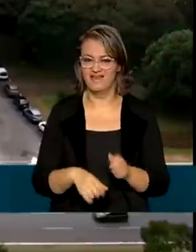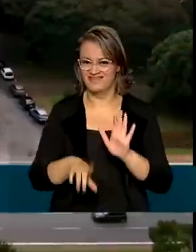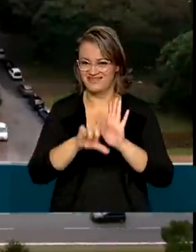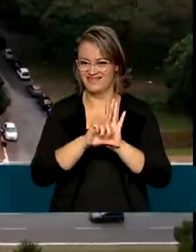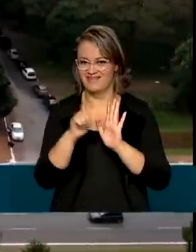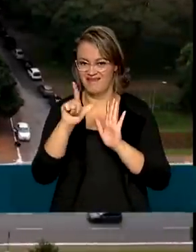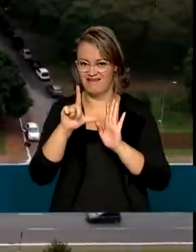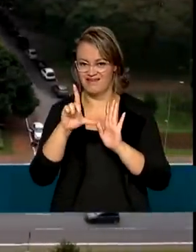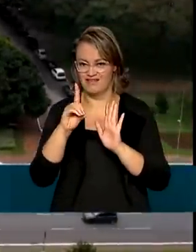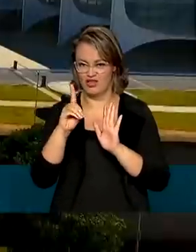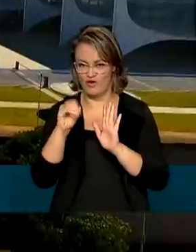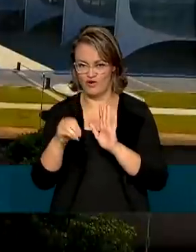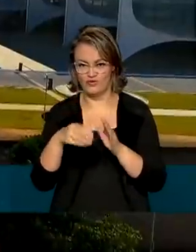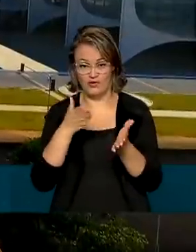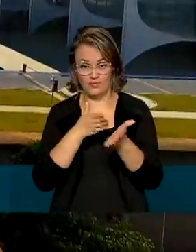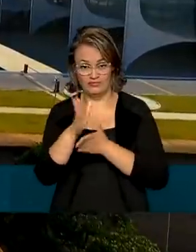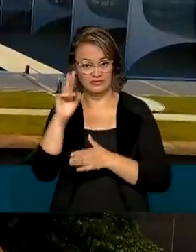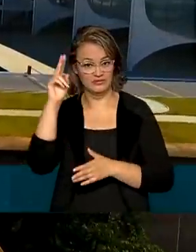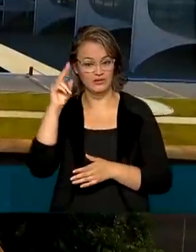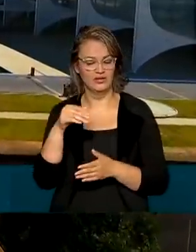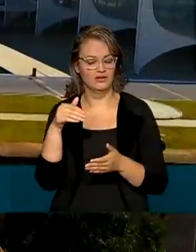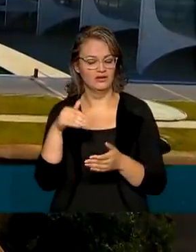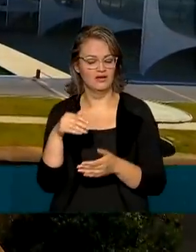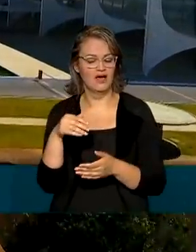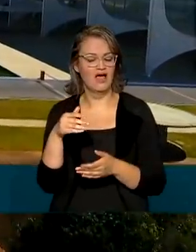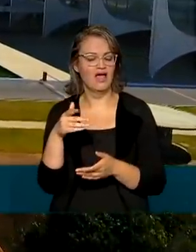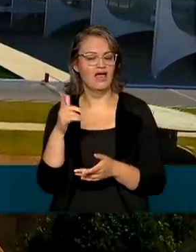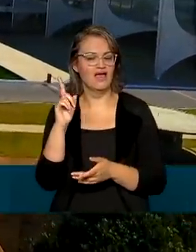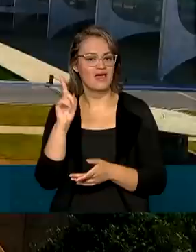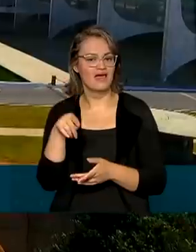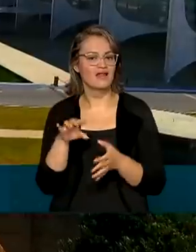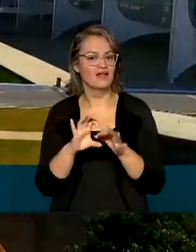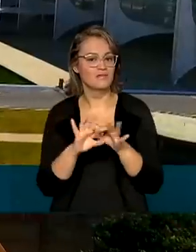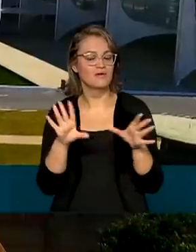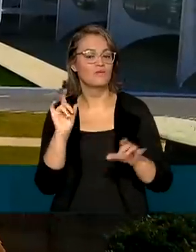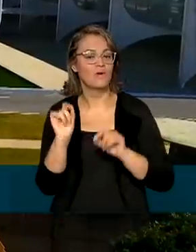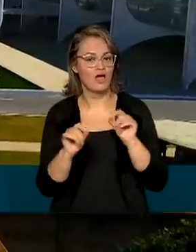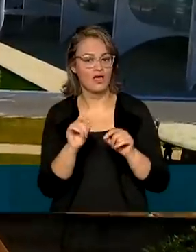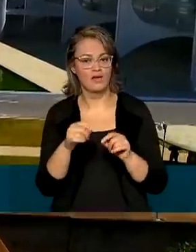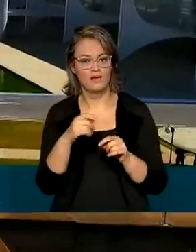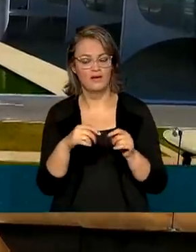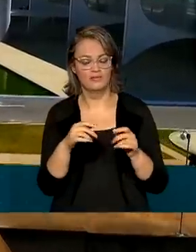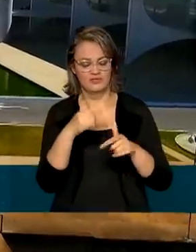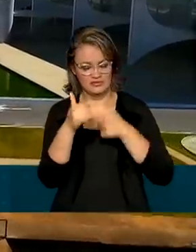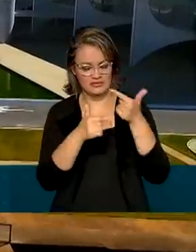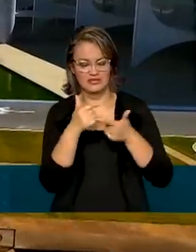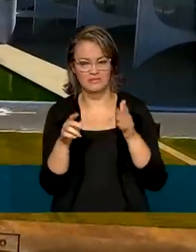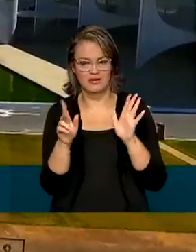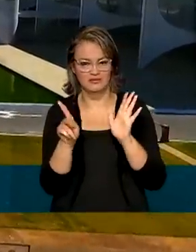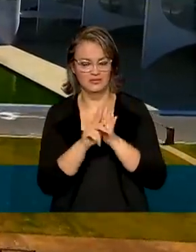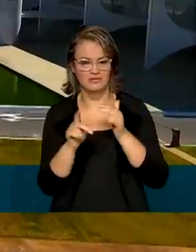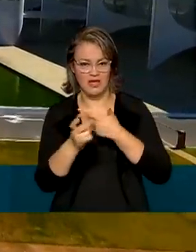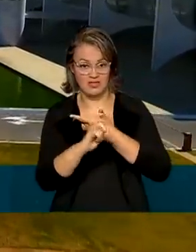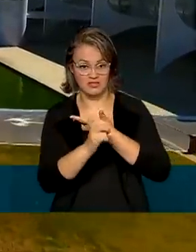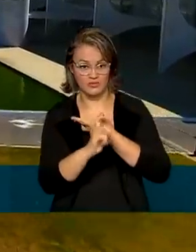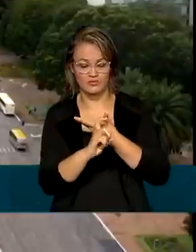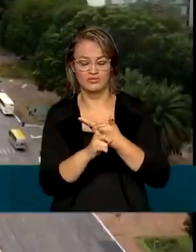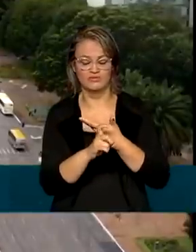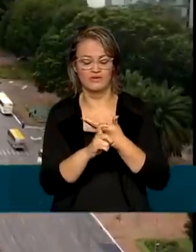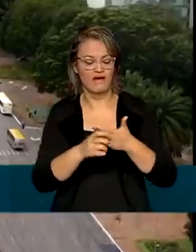foi aprovada na última segunda-feira no Congresso Nacional, ela também autoriza que o Executivo bloqueie gastos